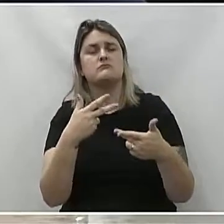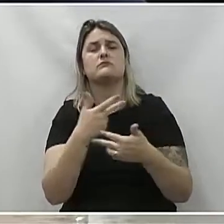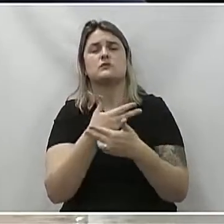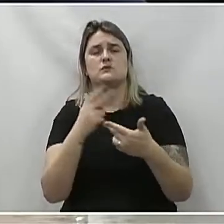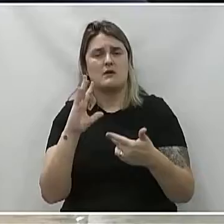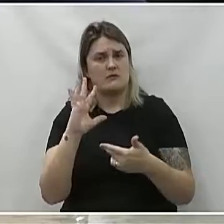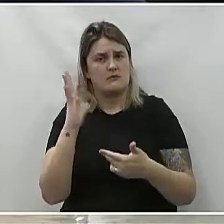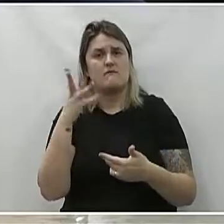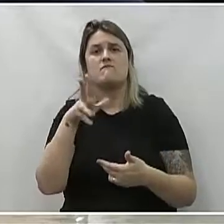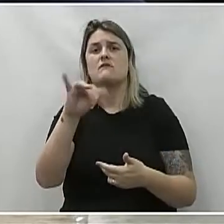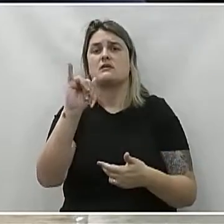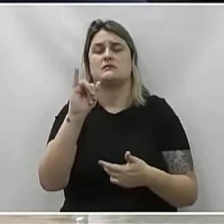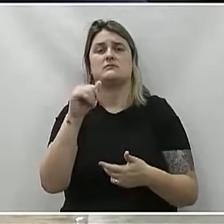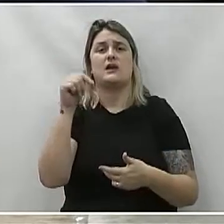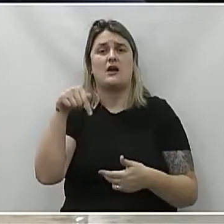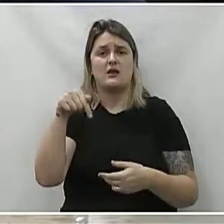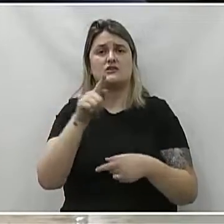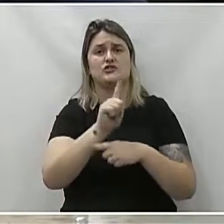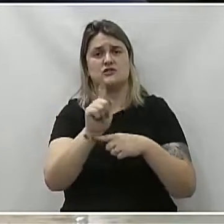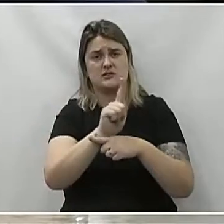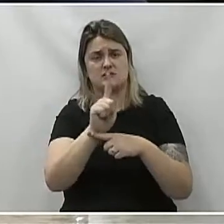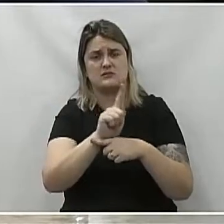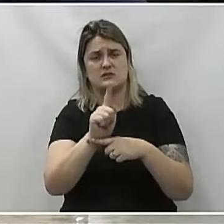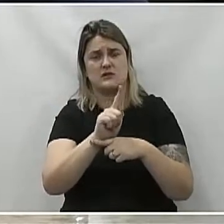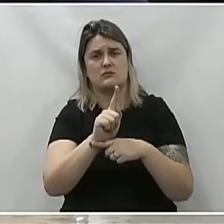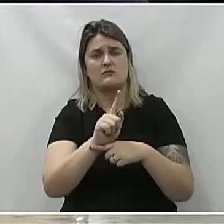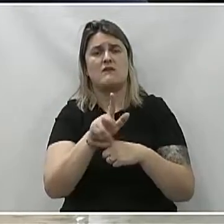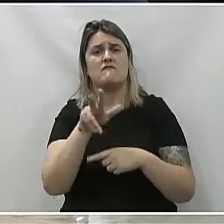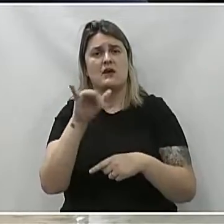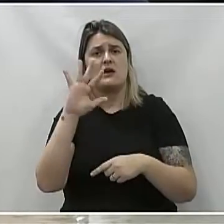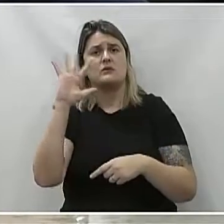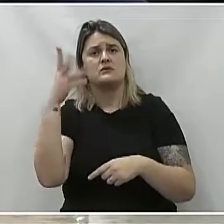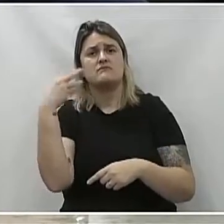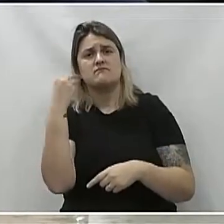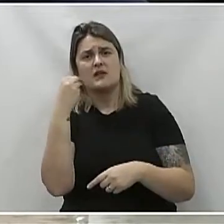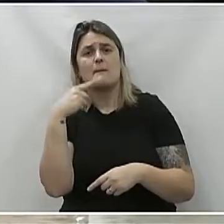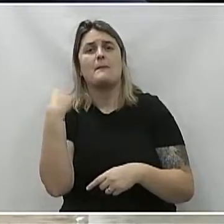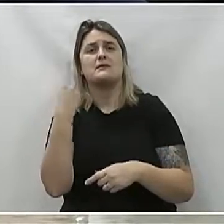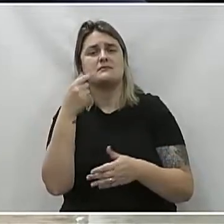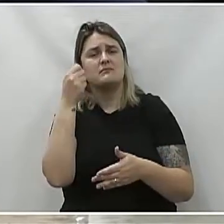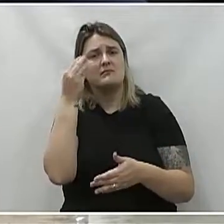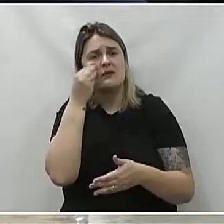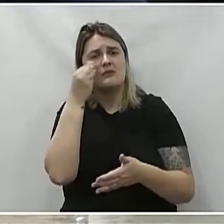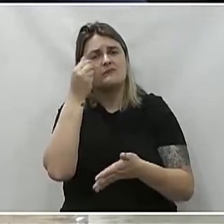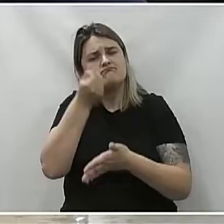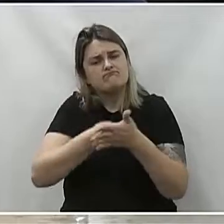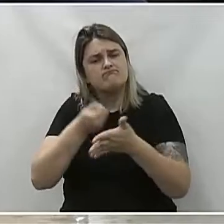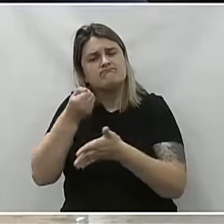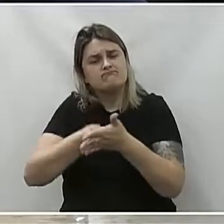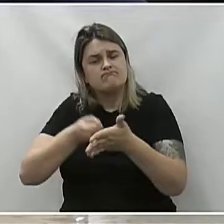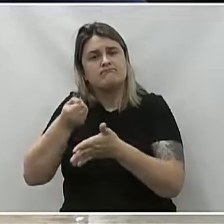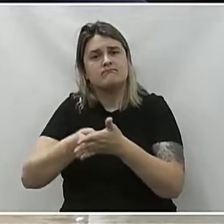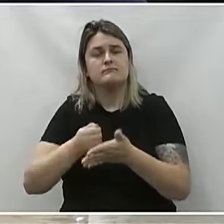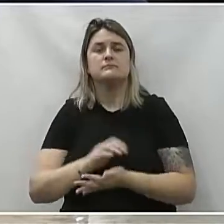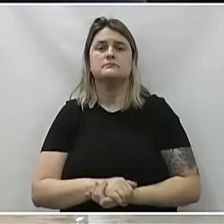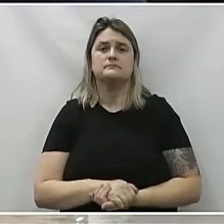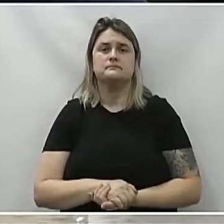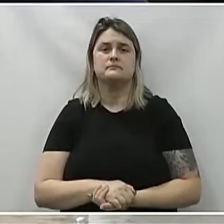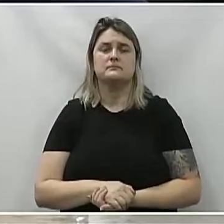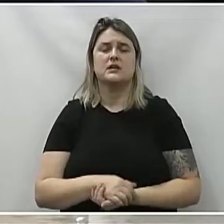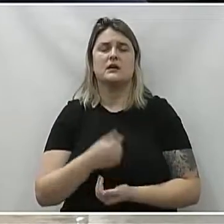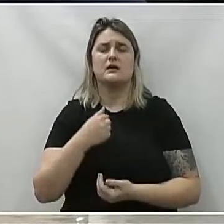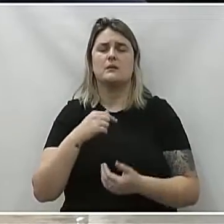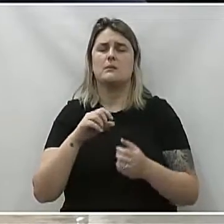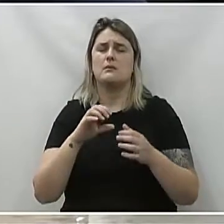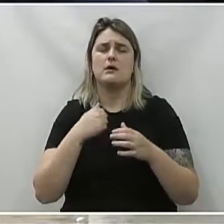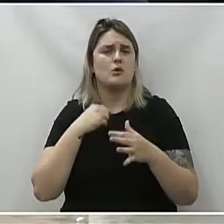acontece. E essa gestão, eu tenho certeza, podem acontecer falhas, mas estão tentando lutar para melhorar cada dia mais a saúde da nossa cidade. E eu